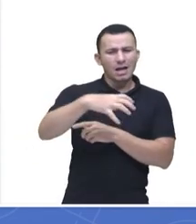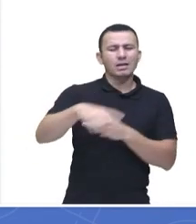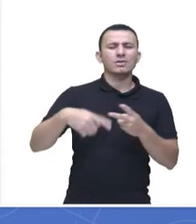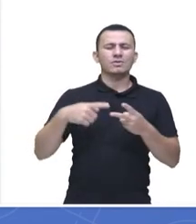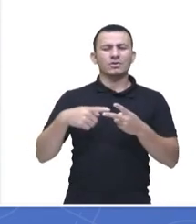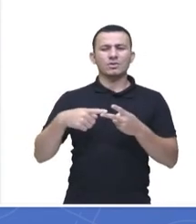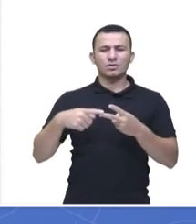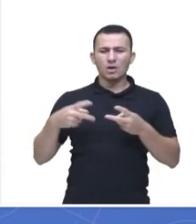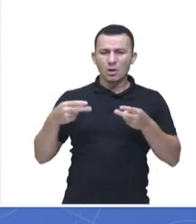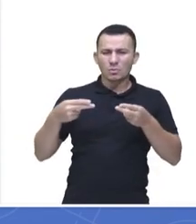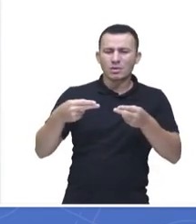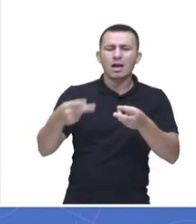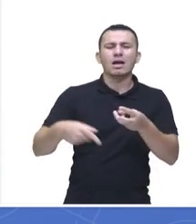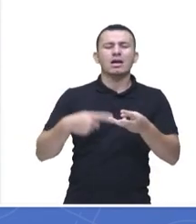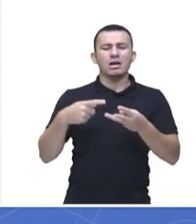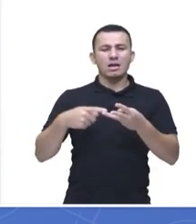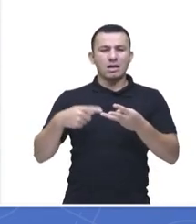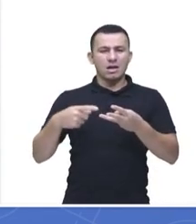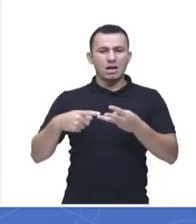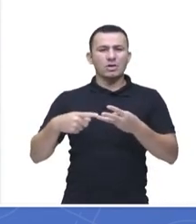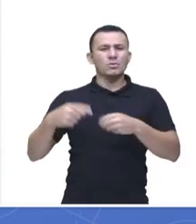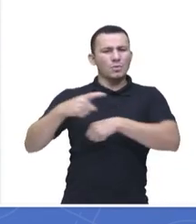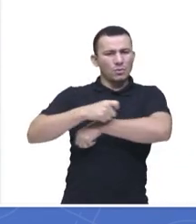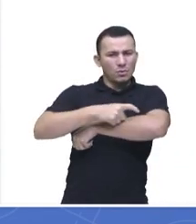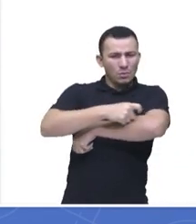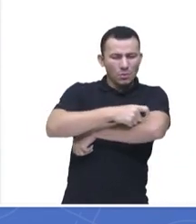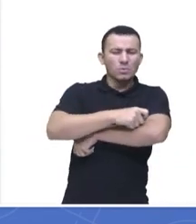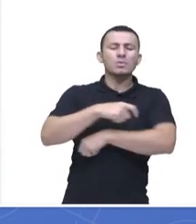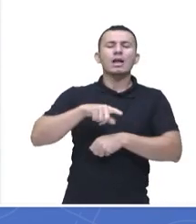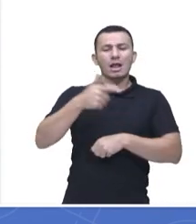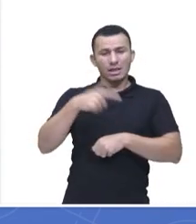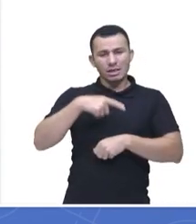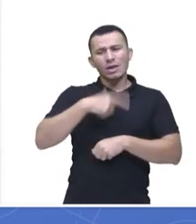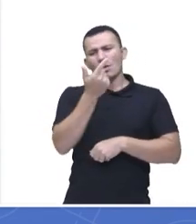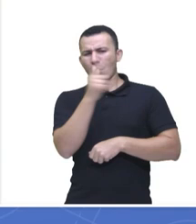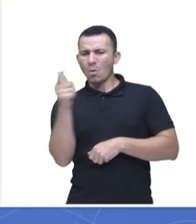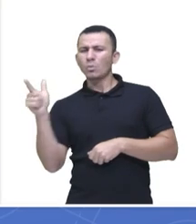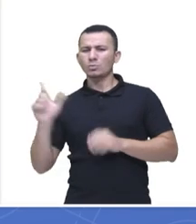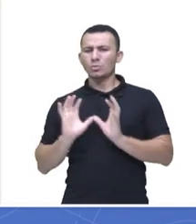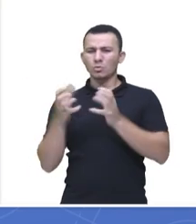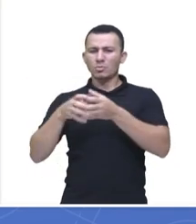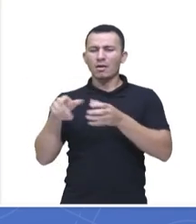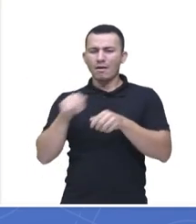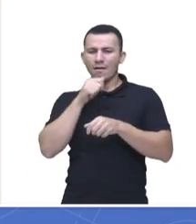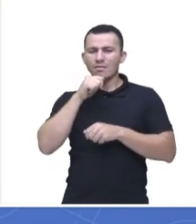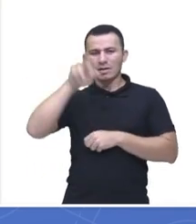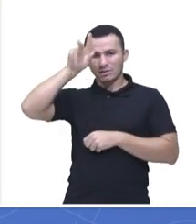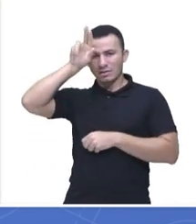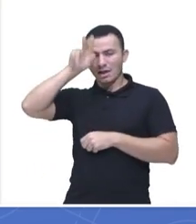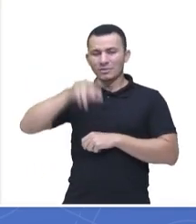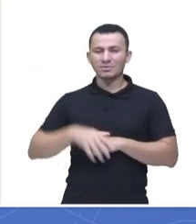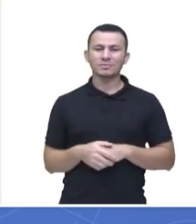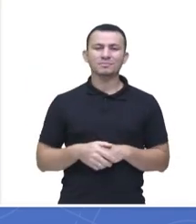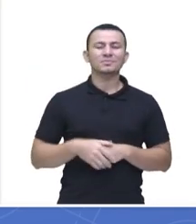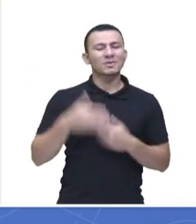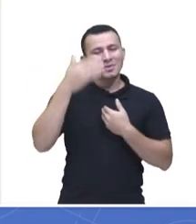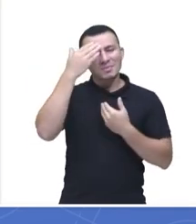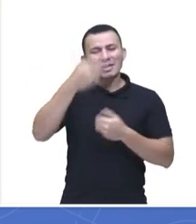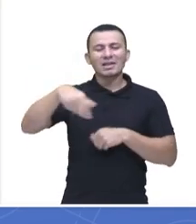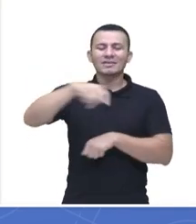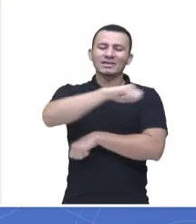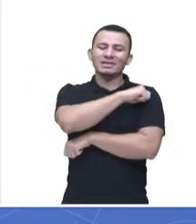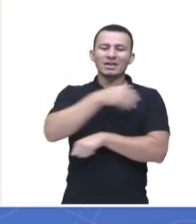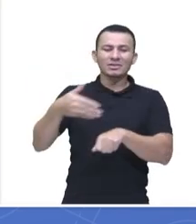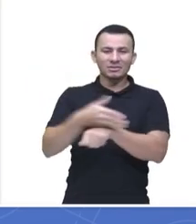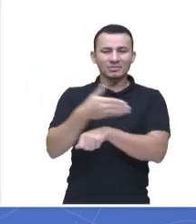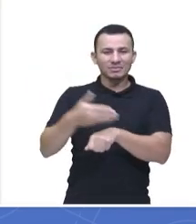crustáceos, insetos, mas tem ainda os diplópodes e os quilópodes, tá bom? Então, agradeço a participação de vocês,